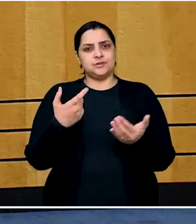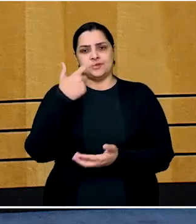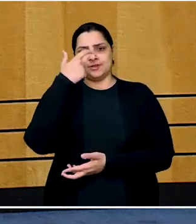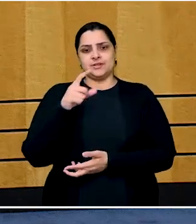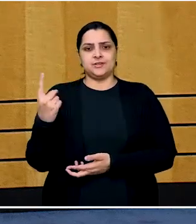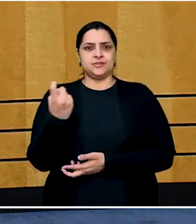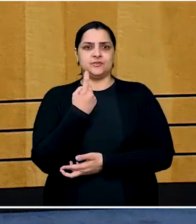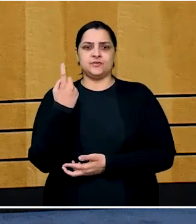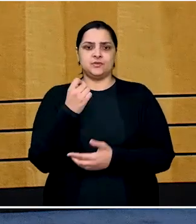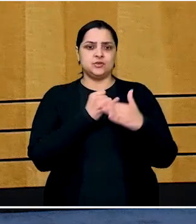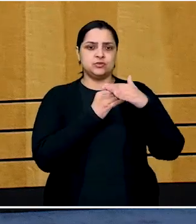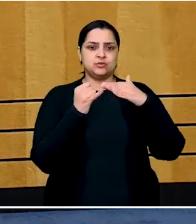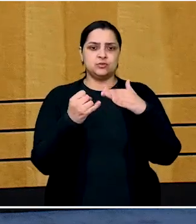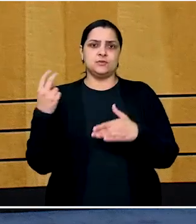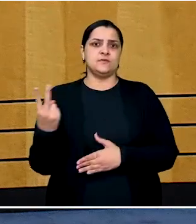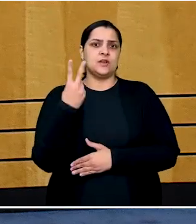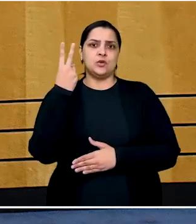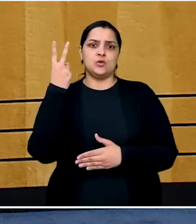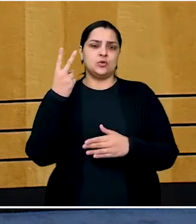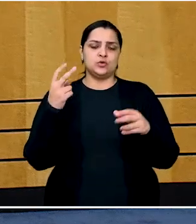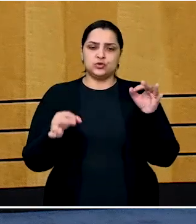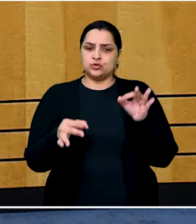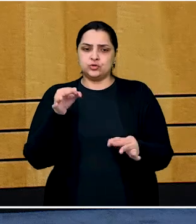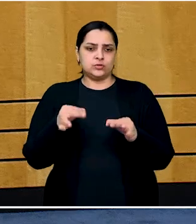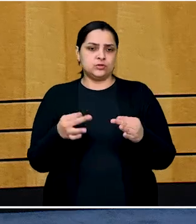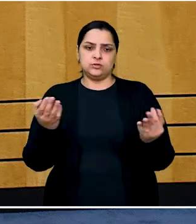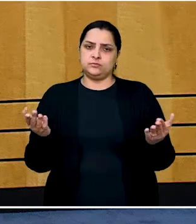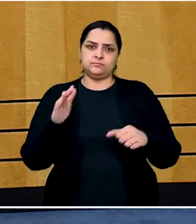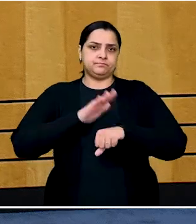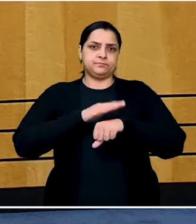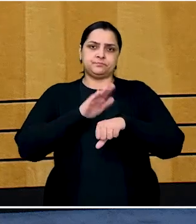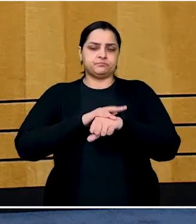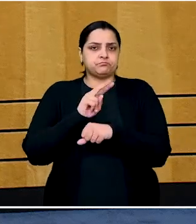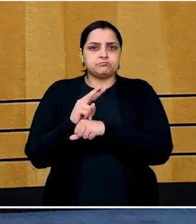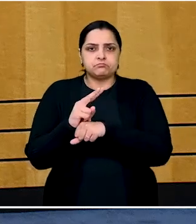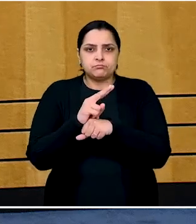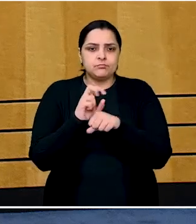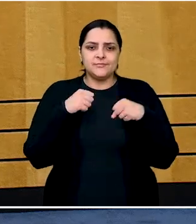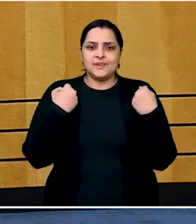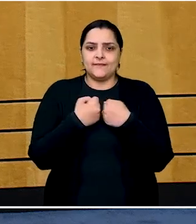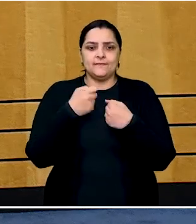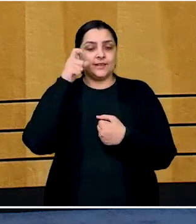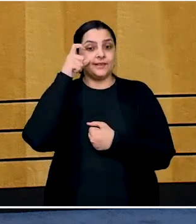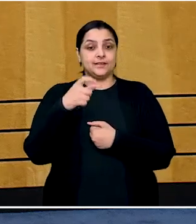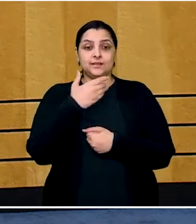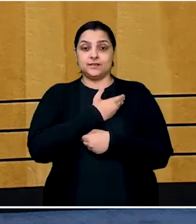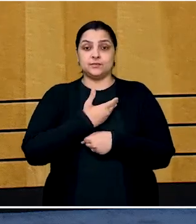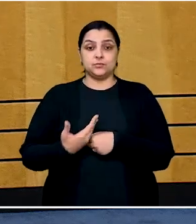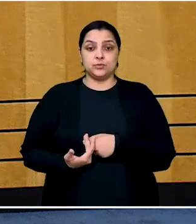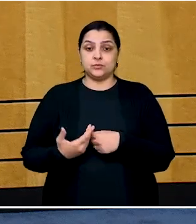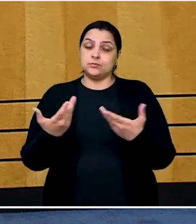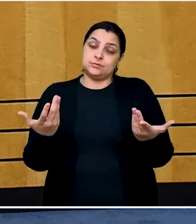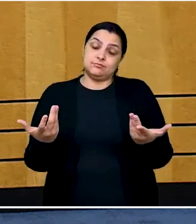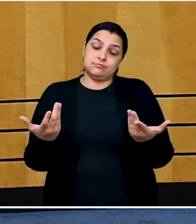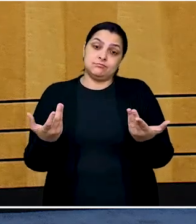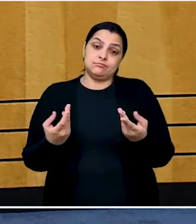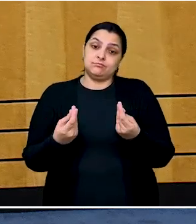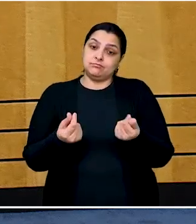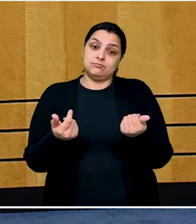individual. Afeta institutos, valores jurídicos coletivamente protegidos, aflorando o interesse público